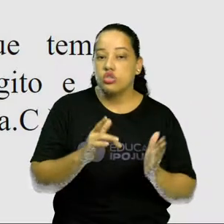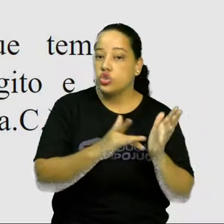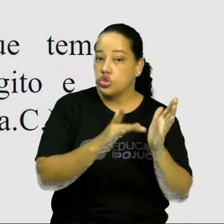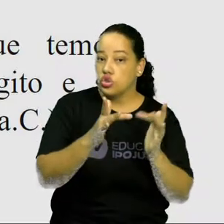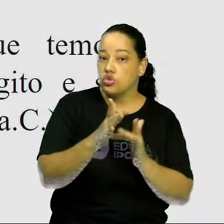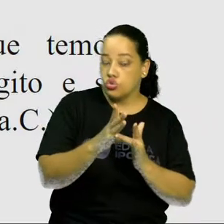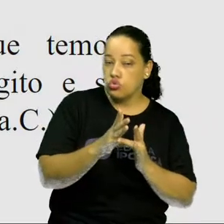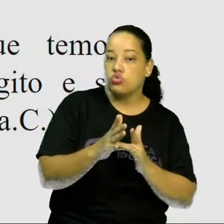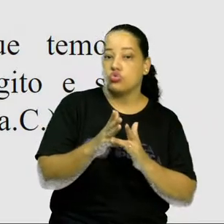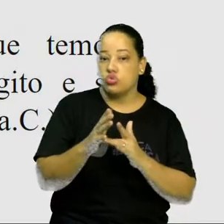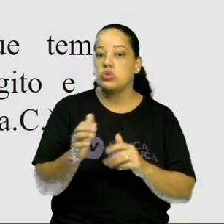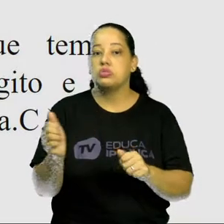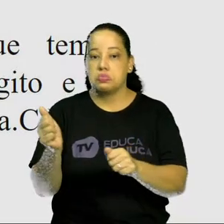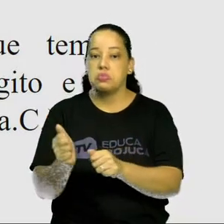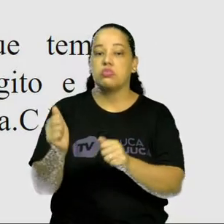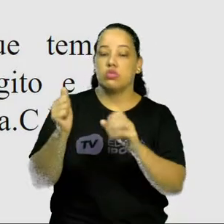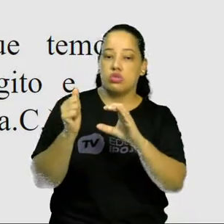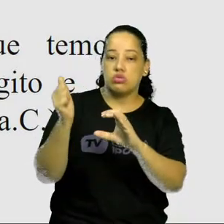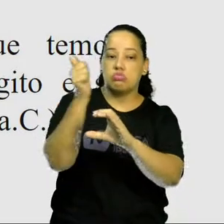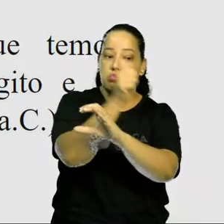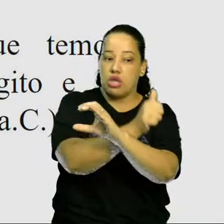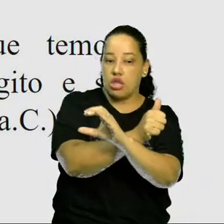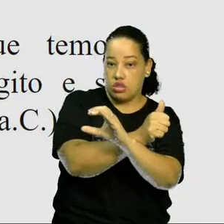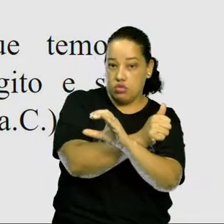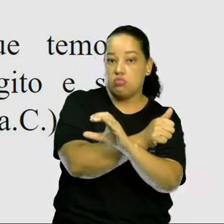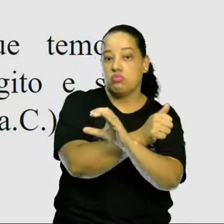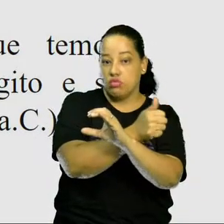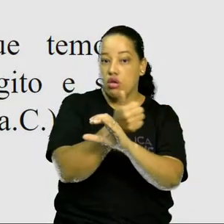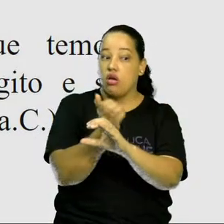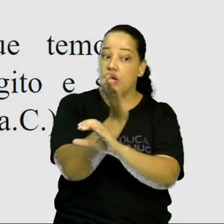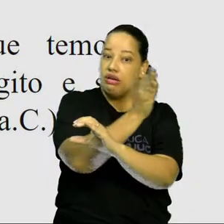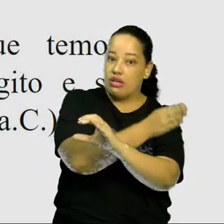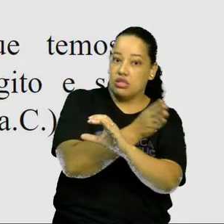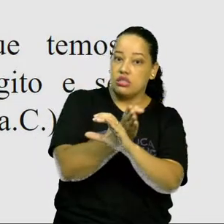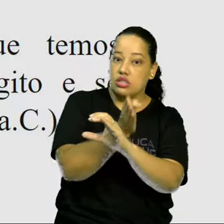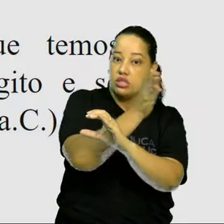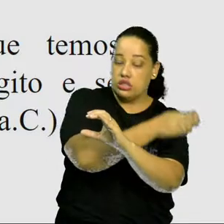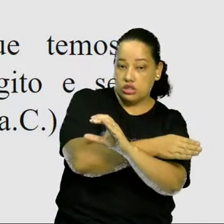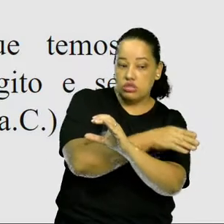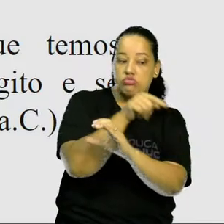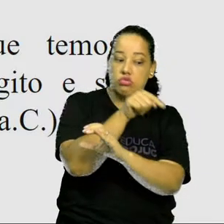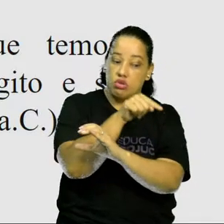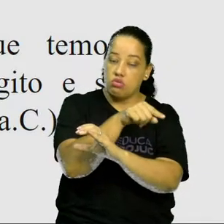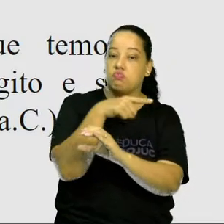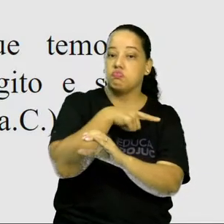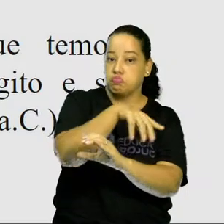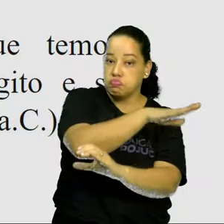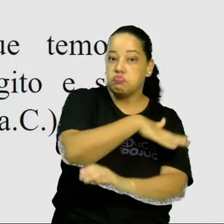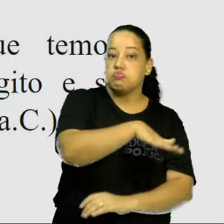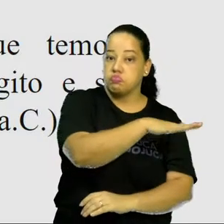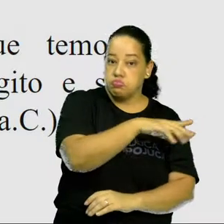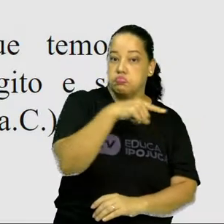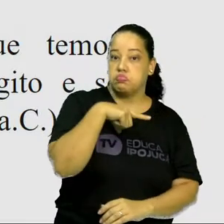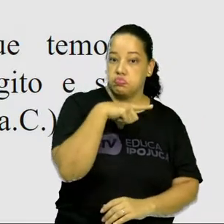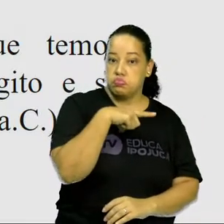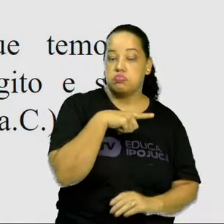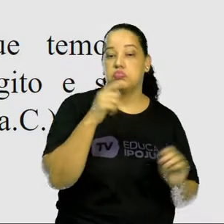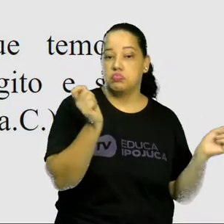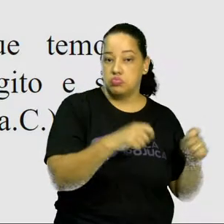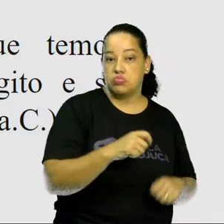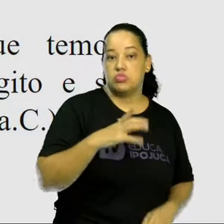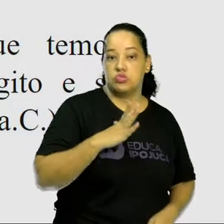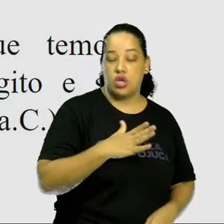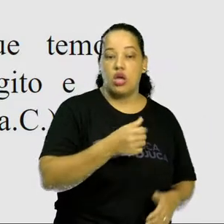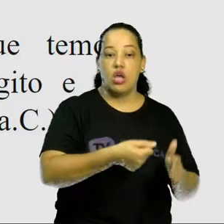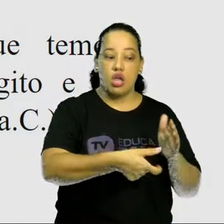de cinco mil anos na civilização da Mesopotâmia e do Egito também com jogos de salão, Possivelmente o jogo